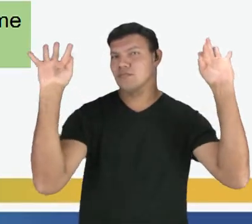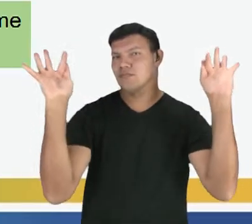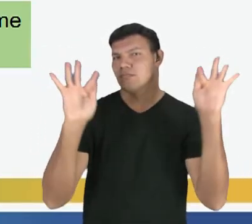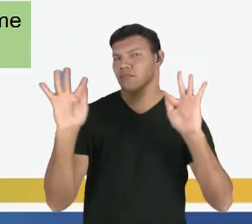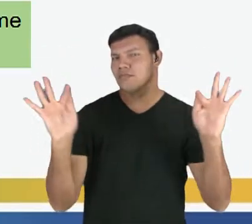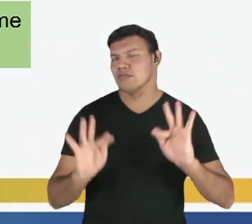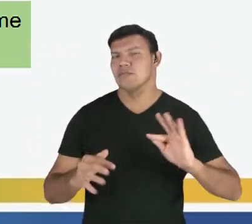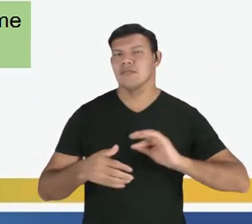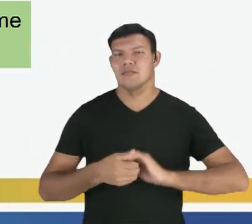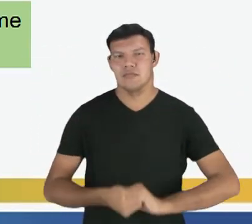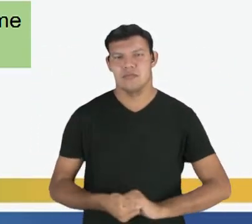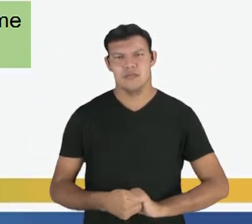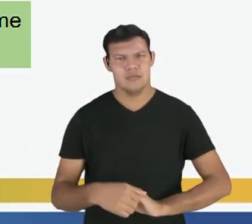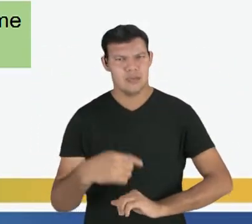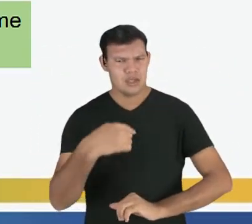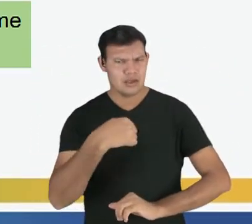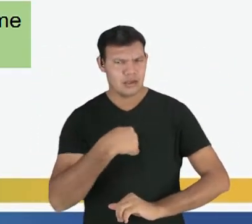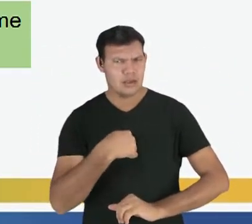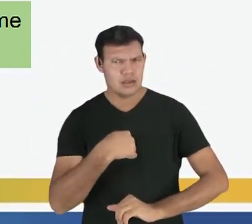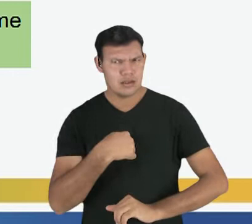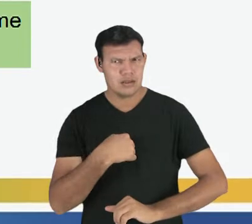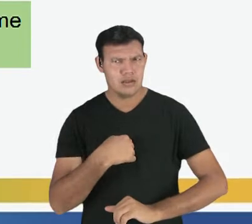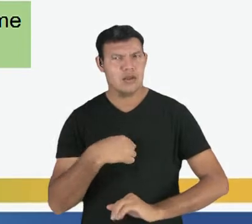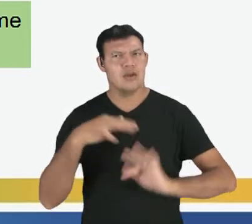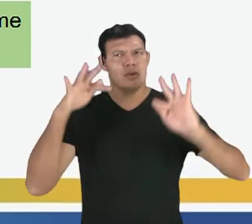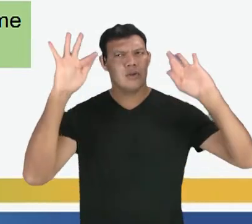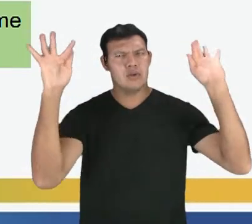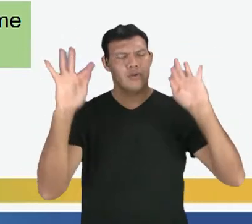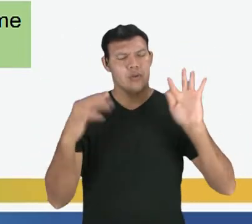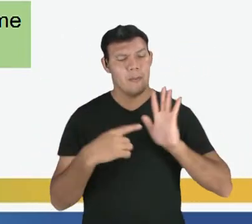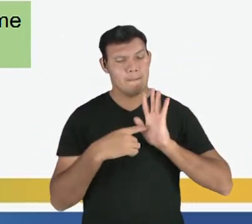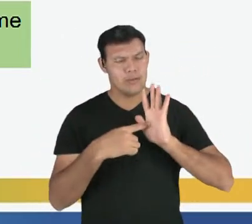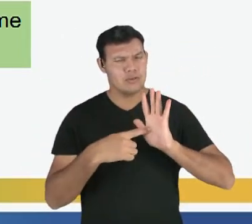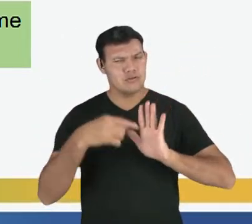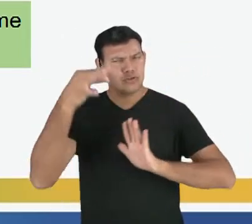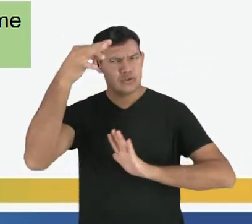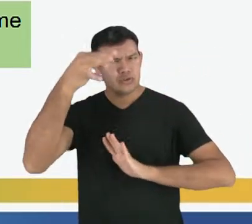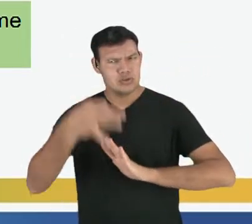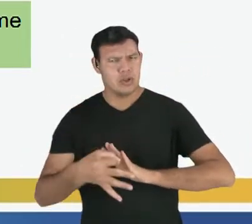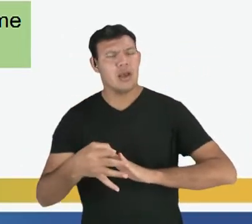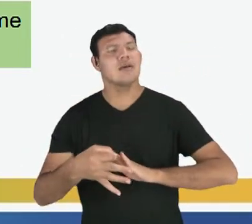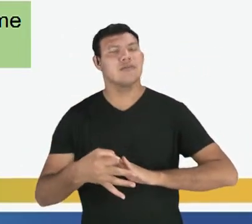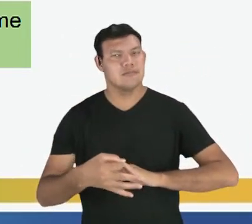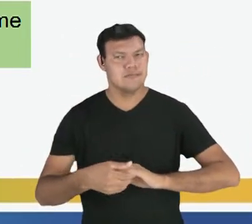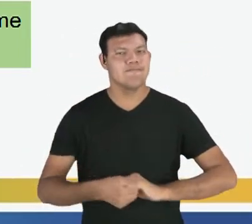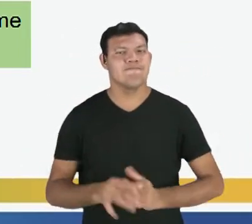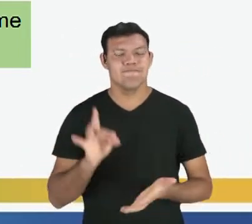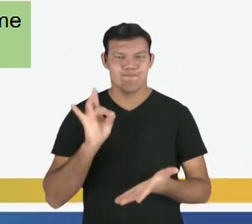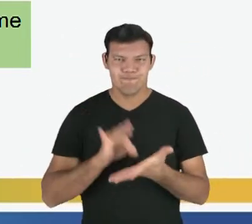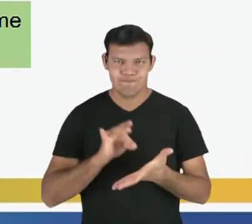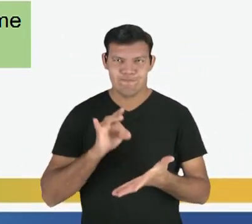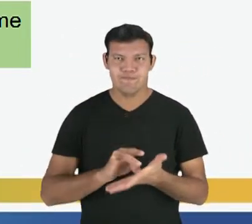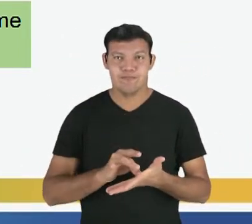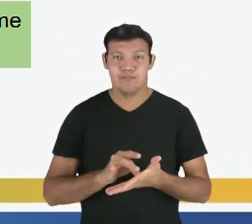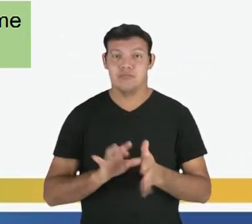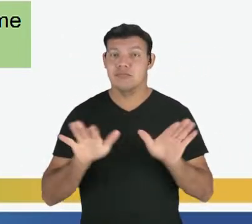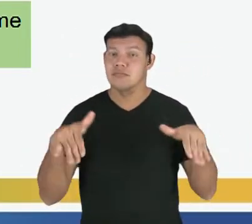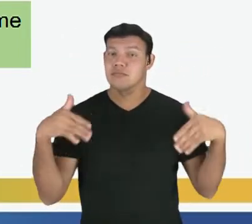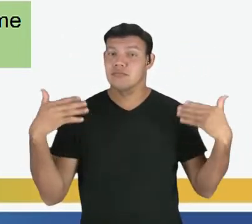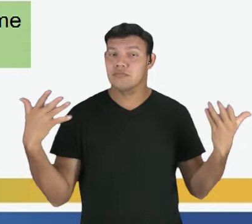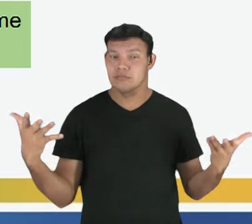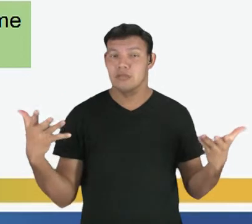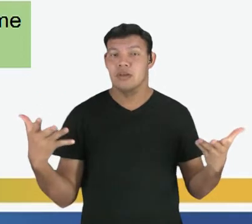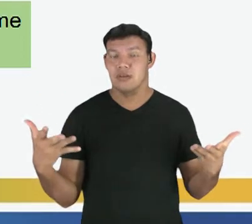Olha só, estou, né? Exprime uma certeza, algo certo, verdadeiro. Logo,